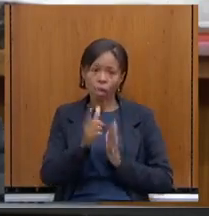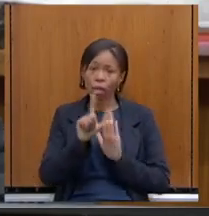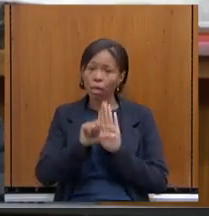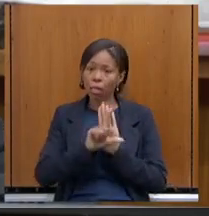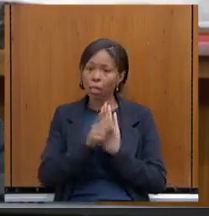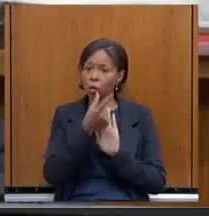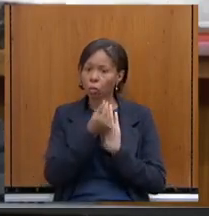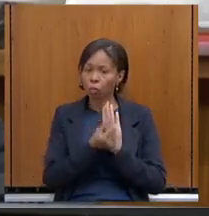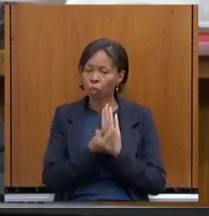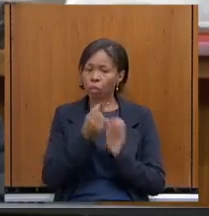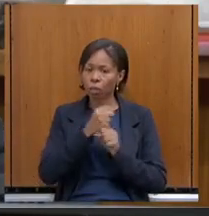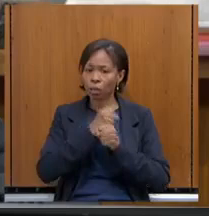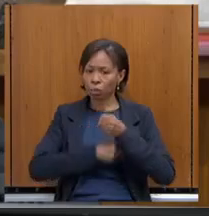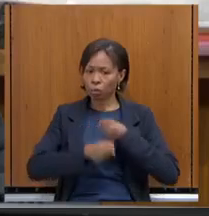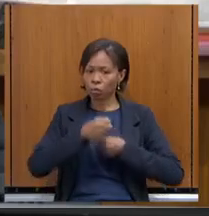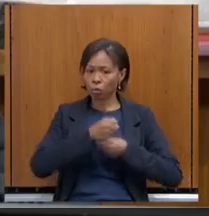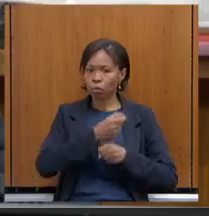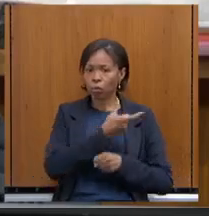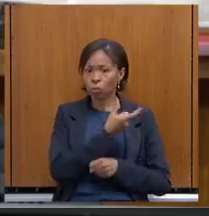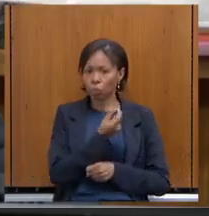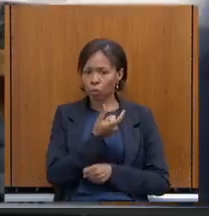anterior, de 2020.